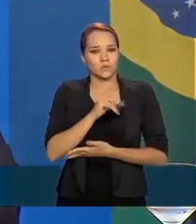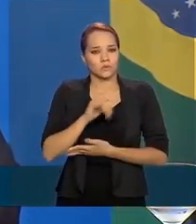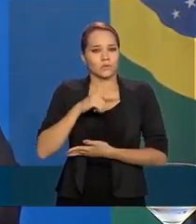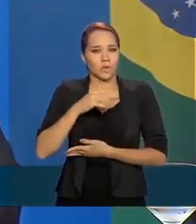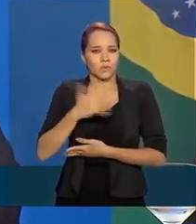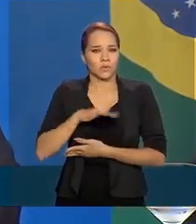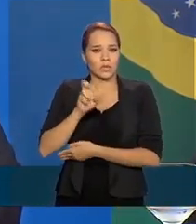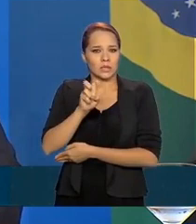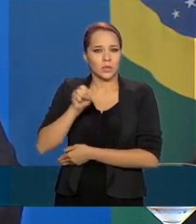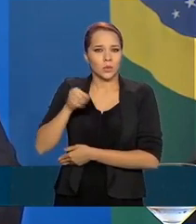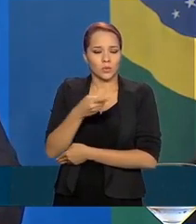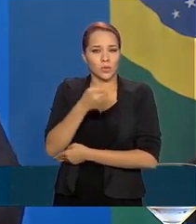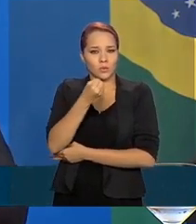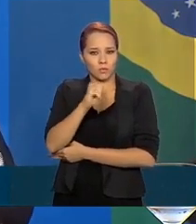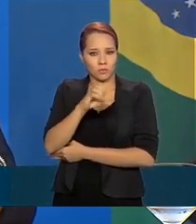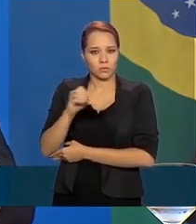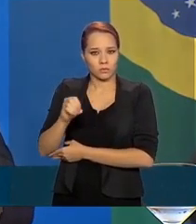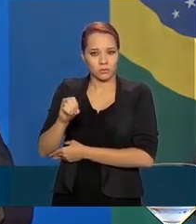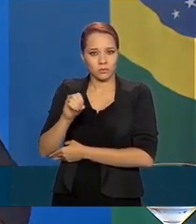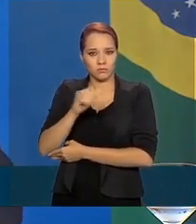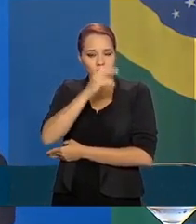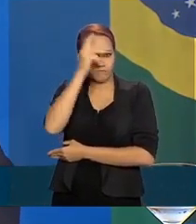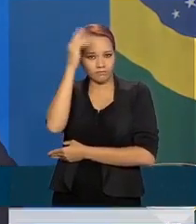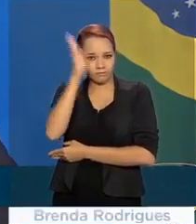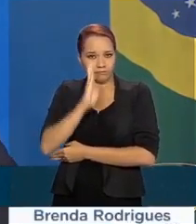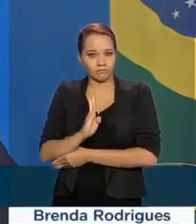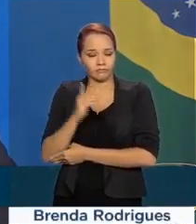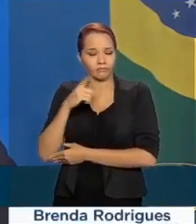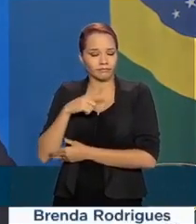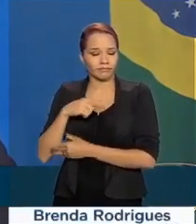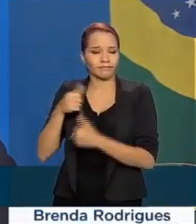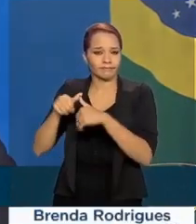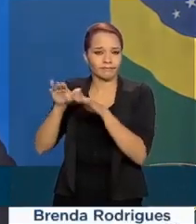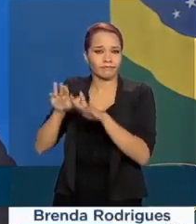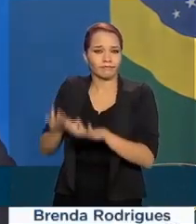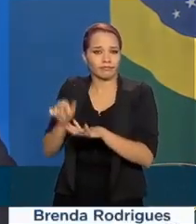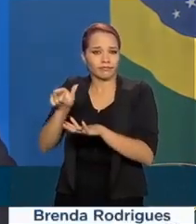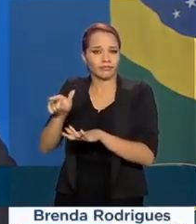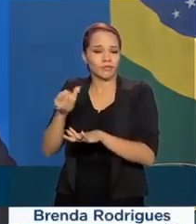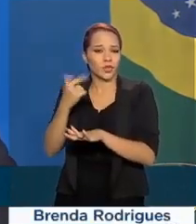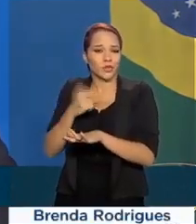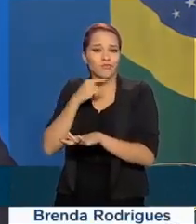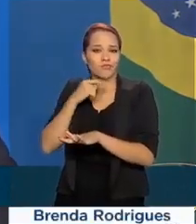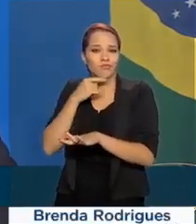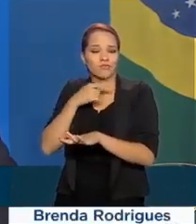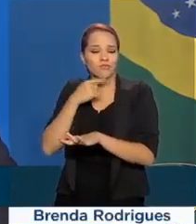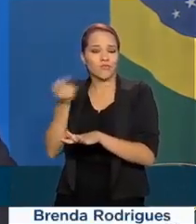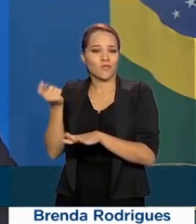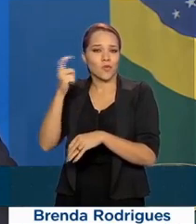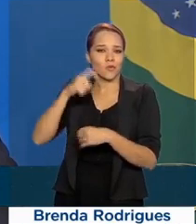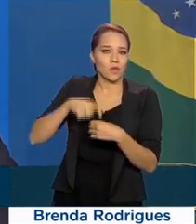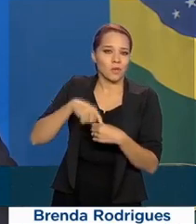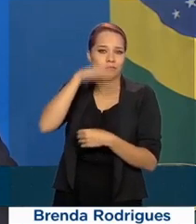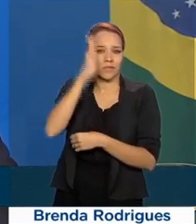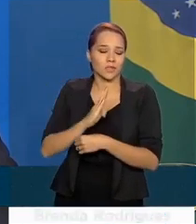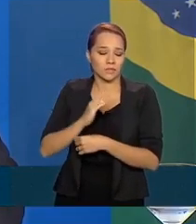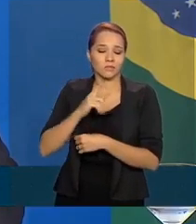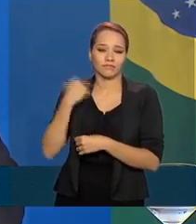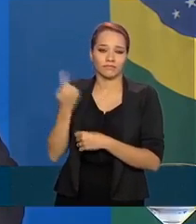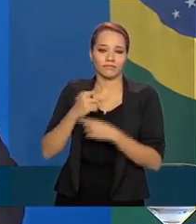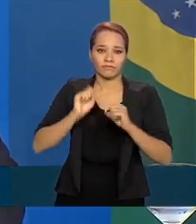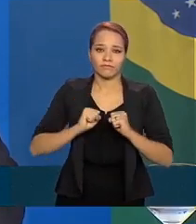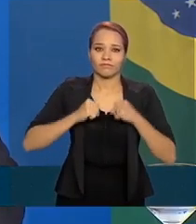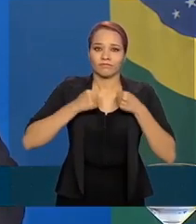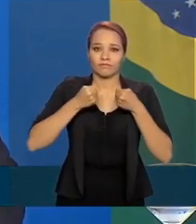5.800 brasileiros nessas condições com dificuldade de retornar ao Brasil. Estamos muito dedicados a